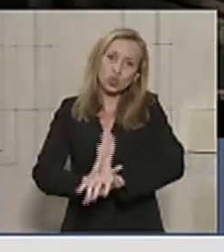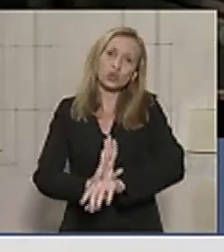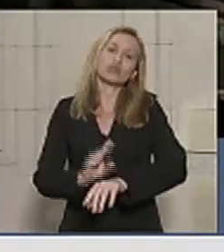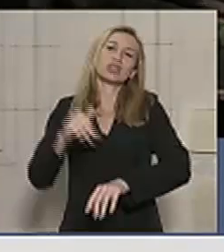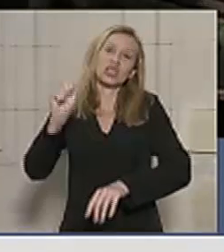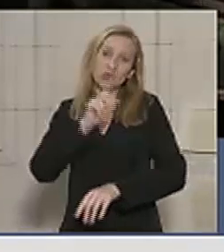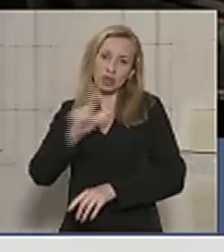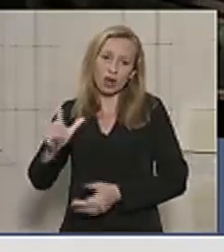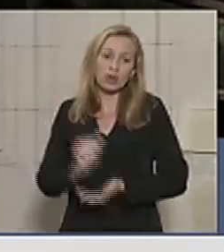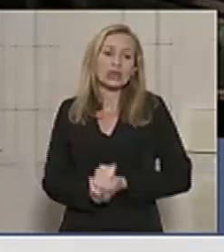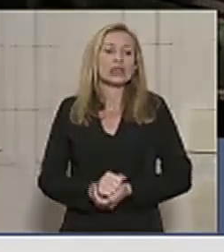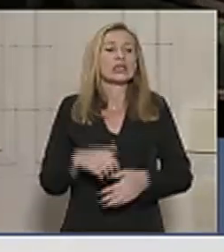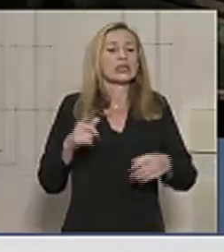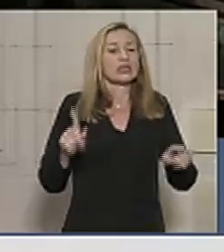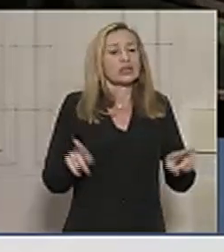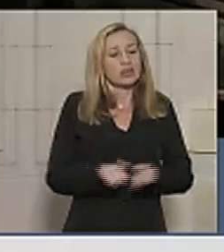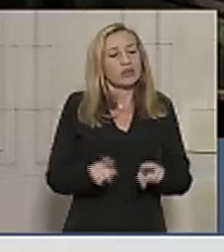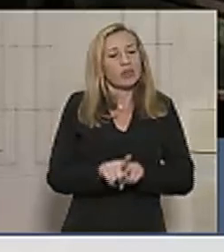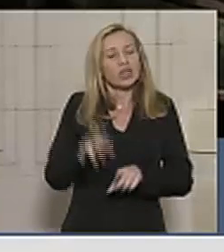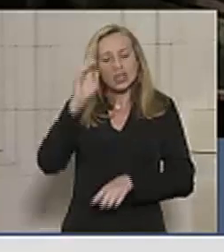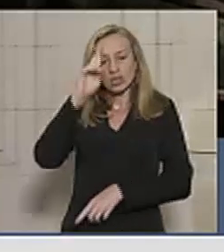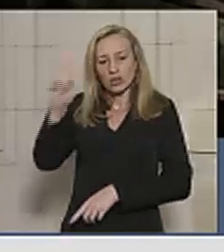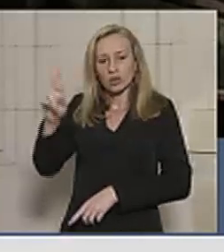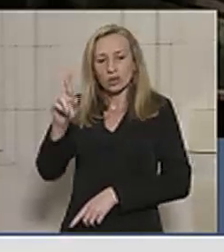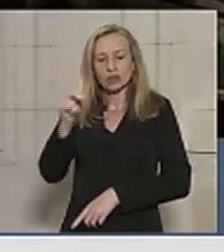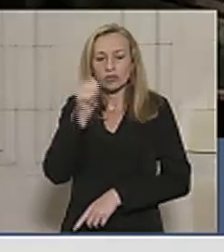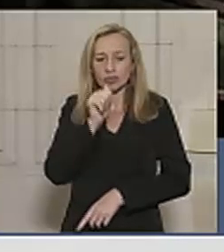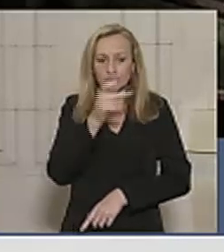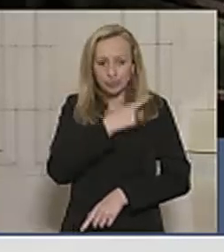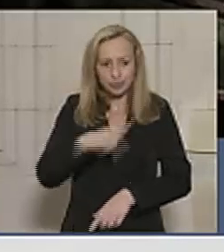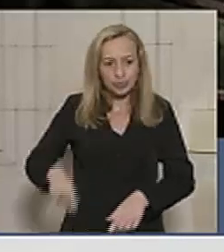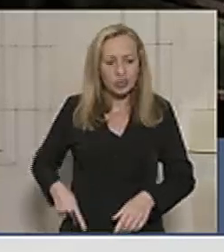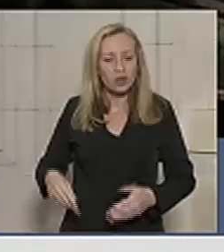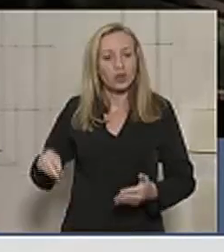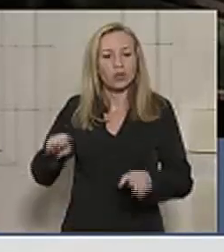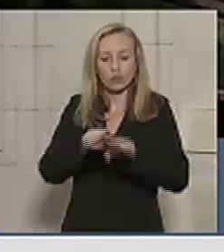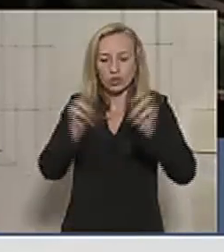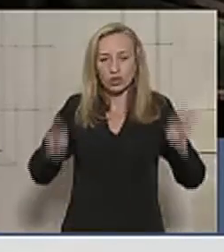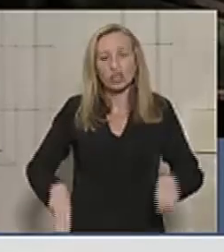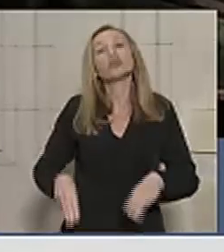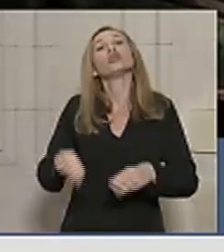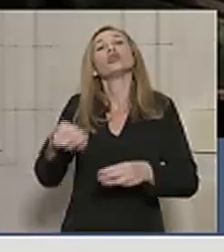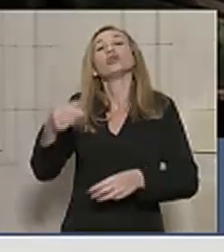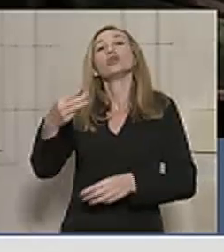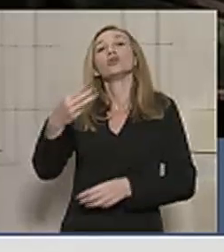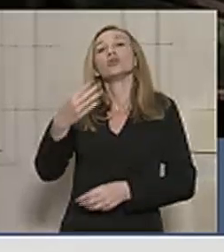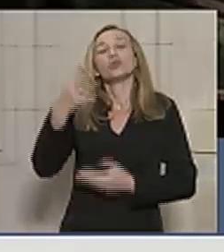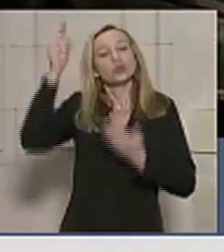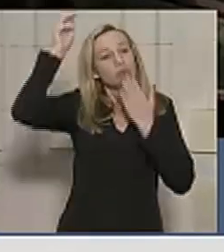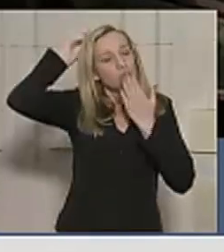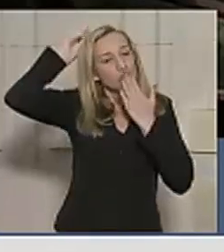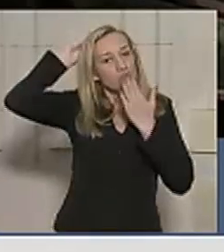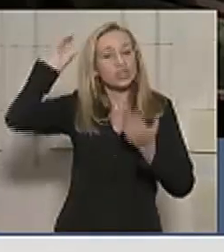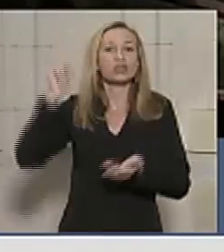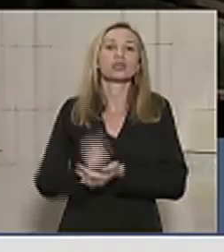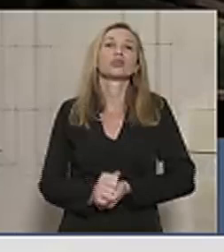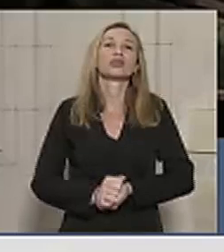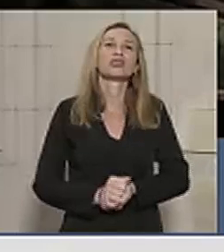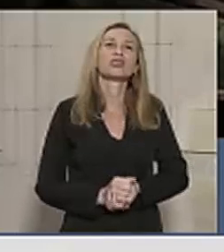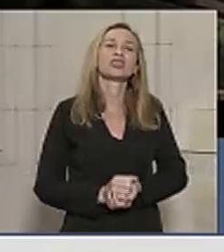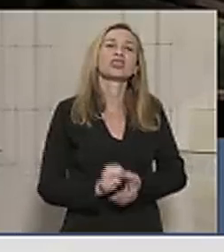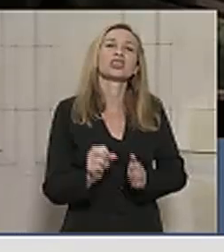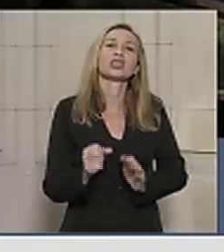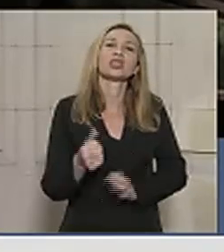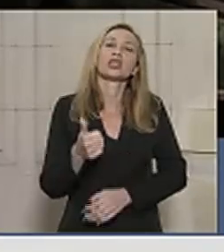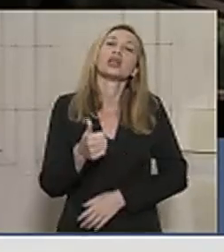senhora presidente, o Museu do Índio, que foi museu na década de 70, aquele espaço, aquele